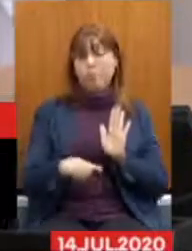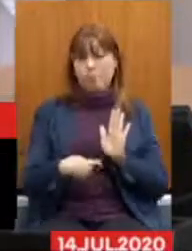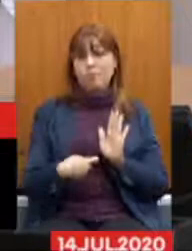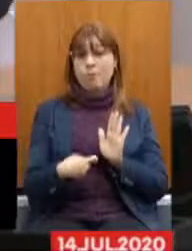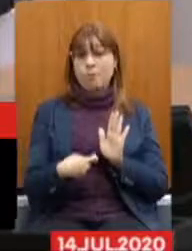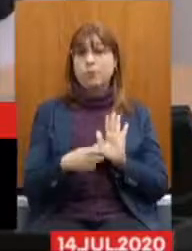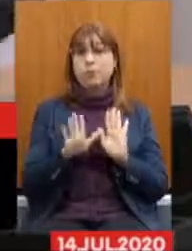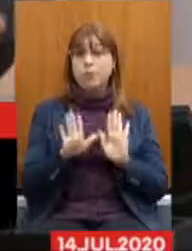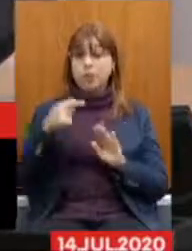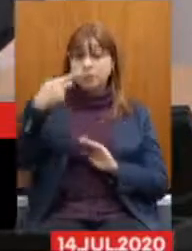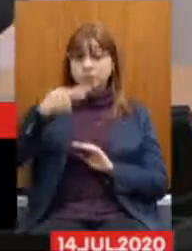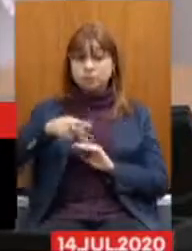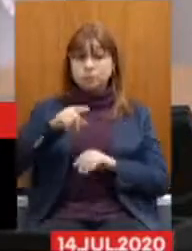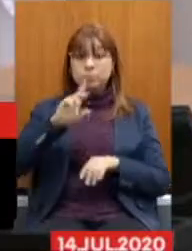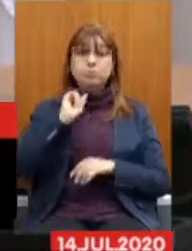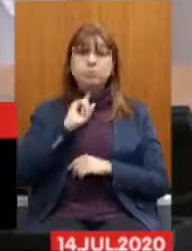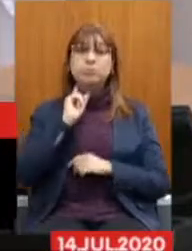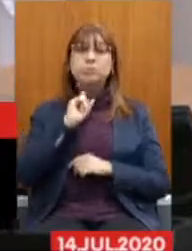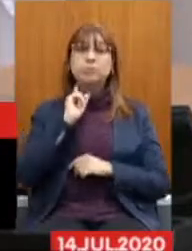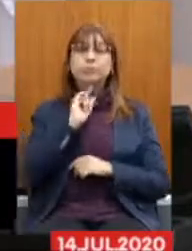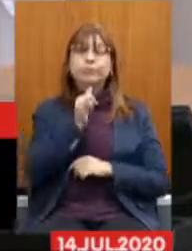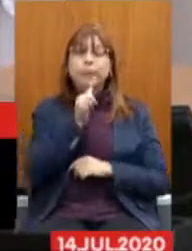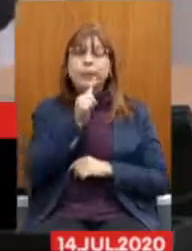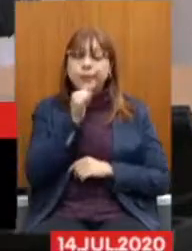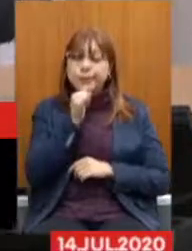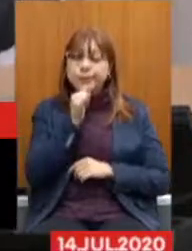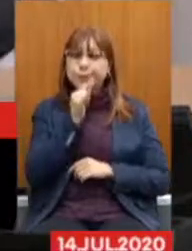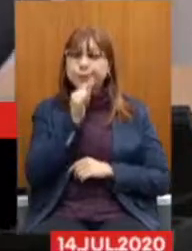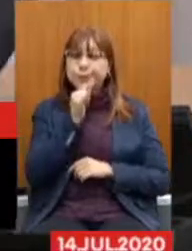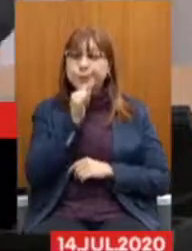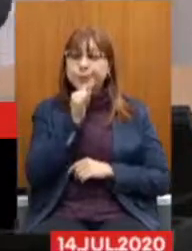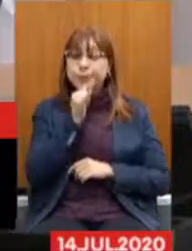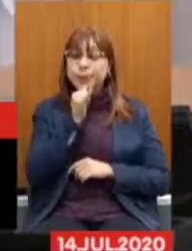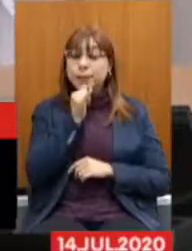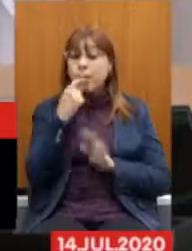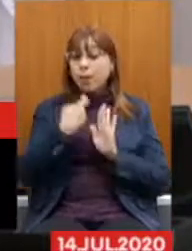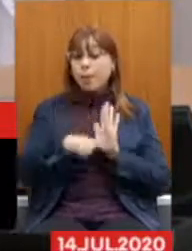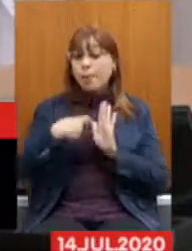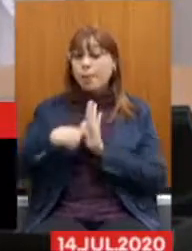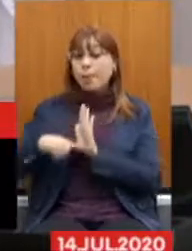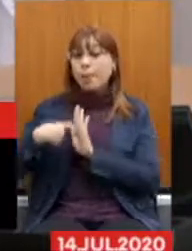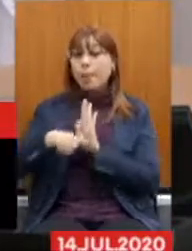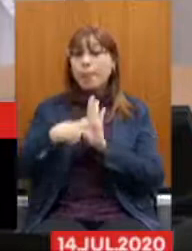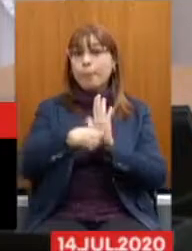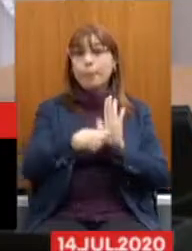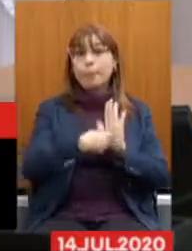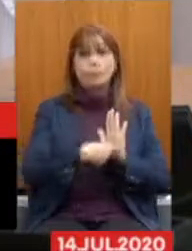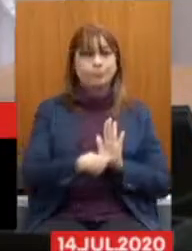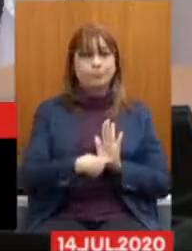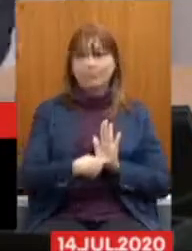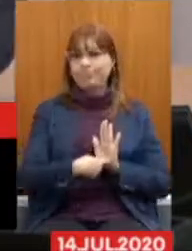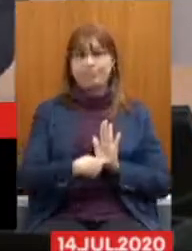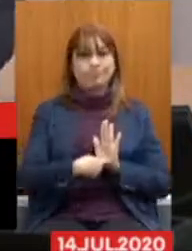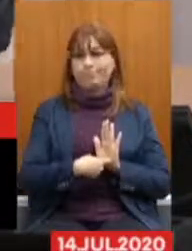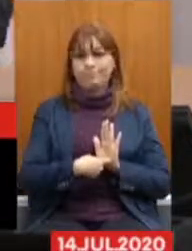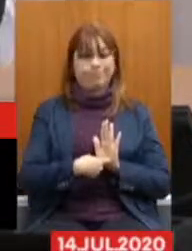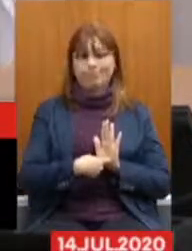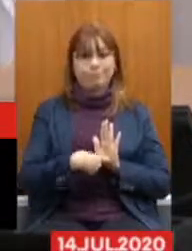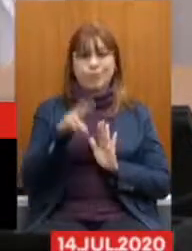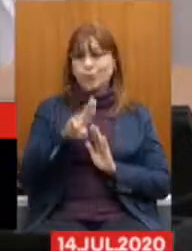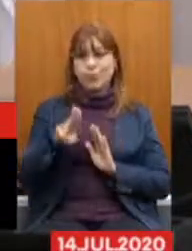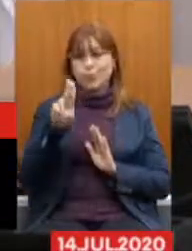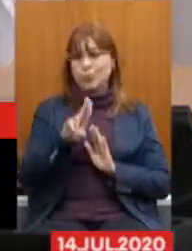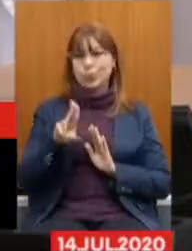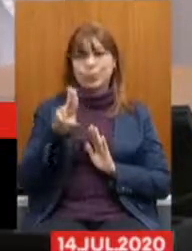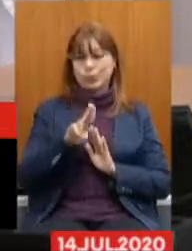só que em Minas Gerais Infelizmente, esses impostos não são, não chegam como deveriam